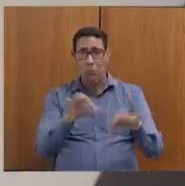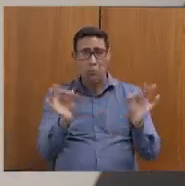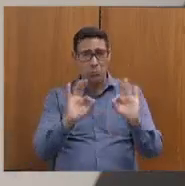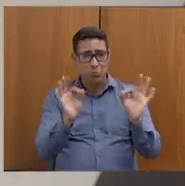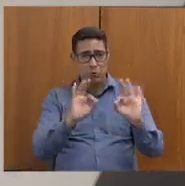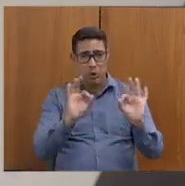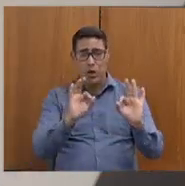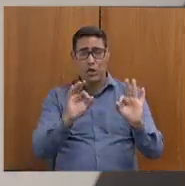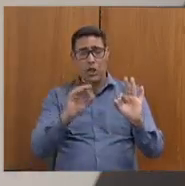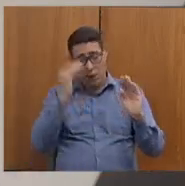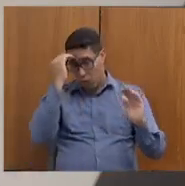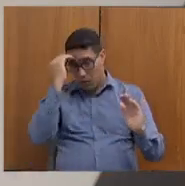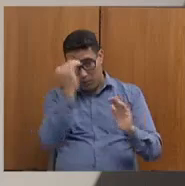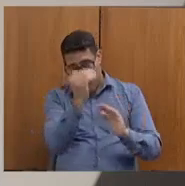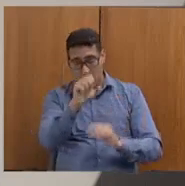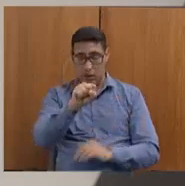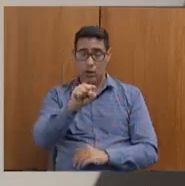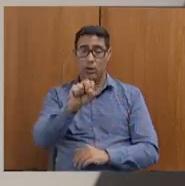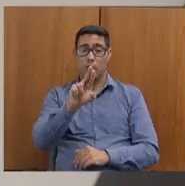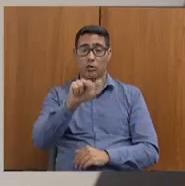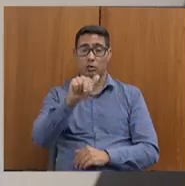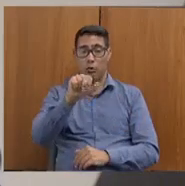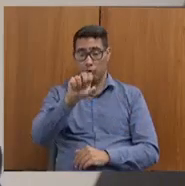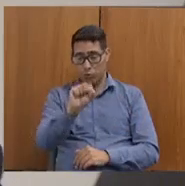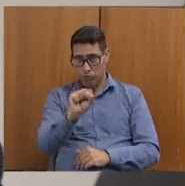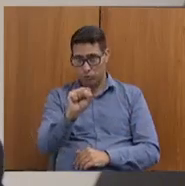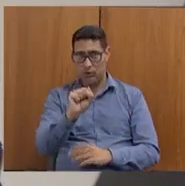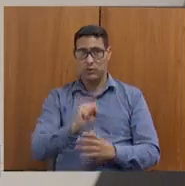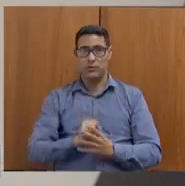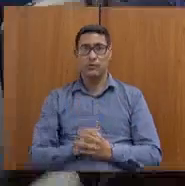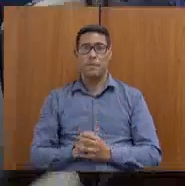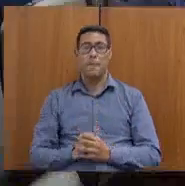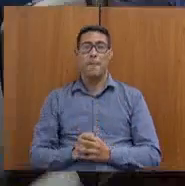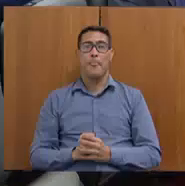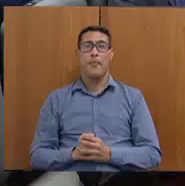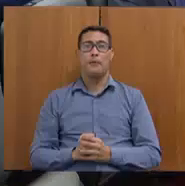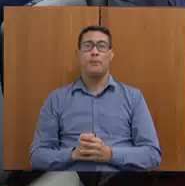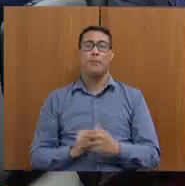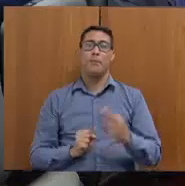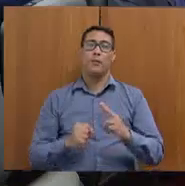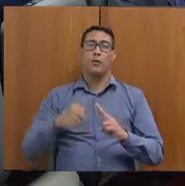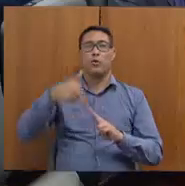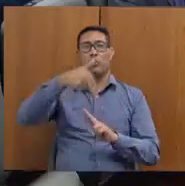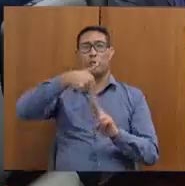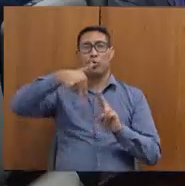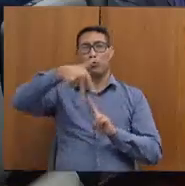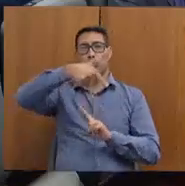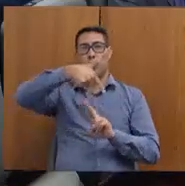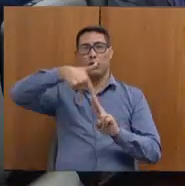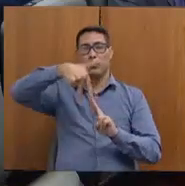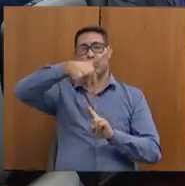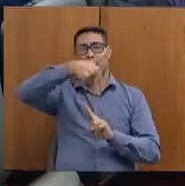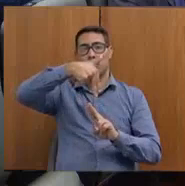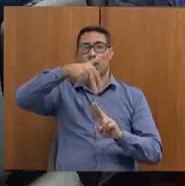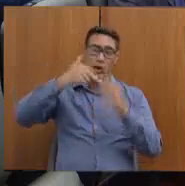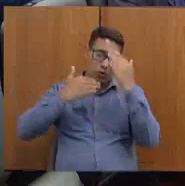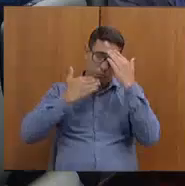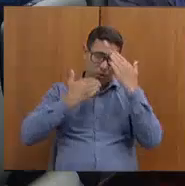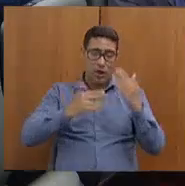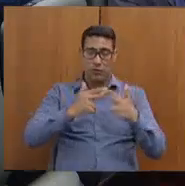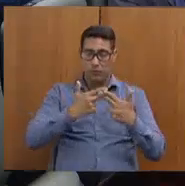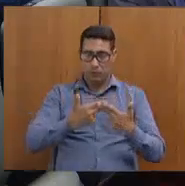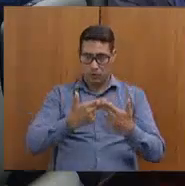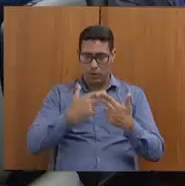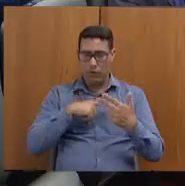SUAS, do Serviço Único de Assistência Social. E, por fim, para concluir, presidente, obrigada pela paciência, eu